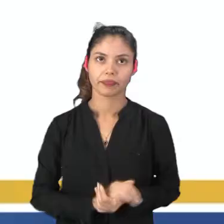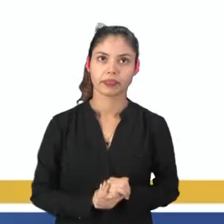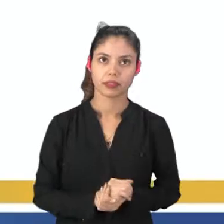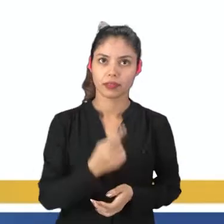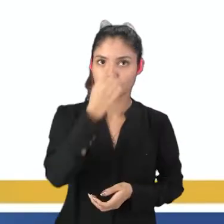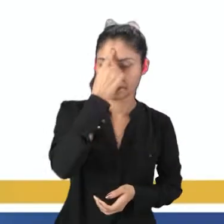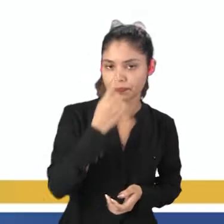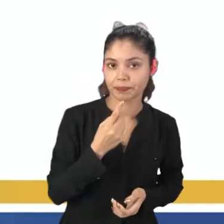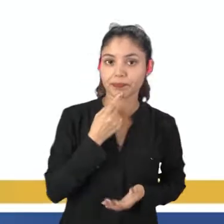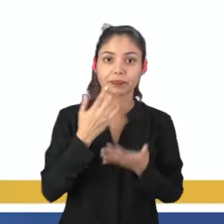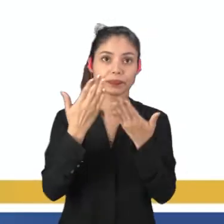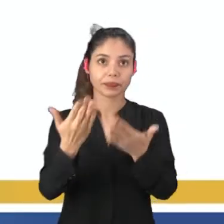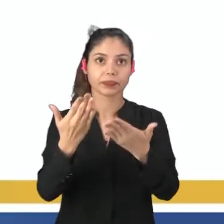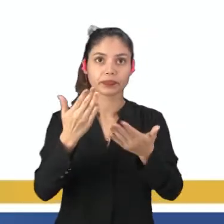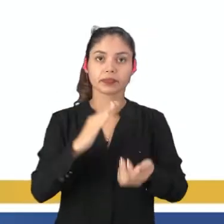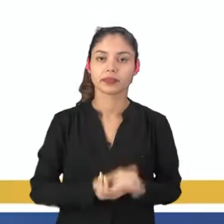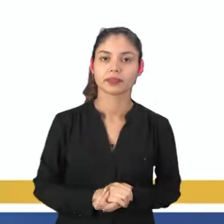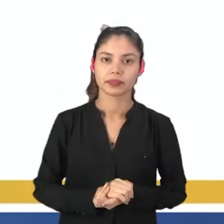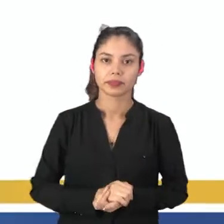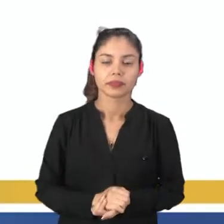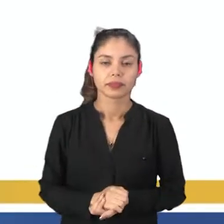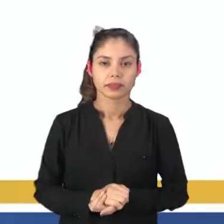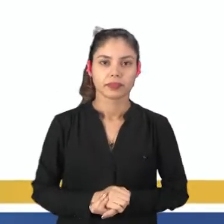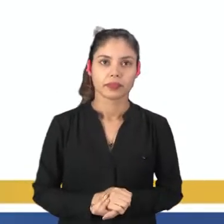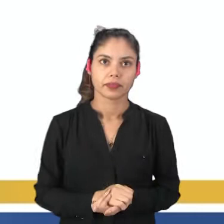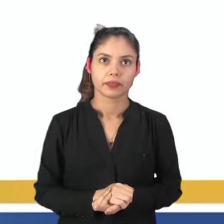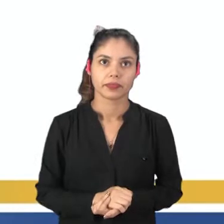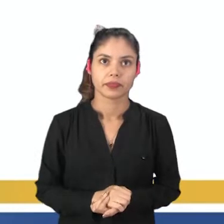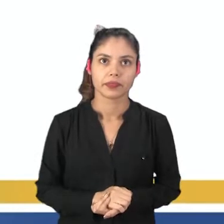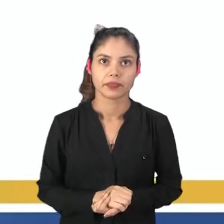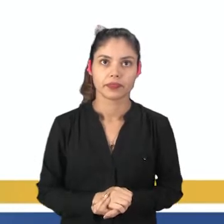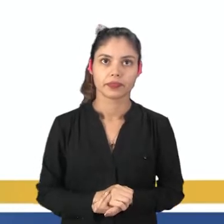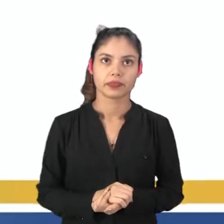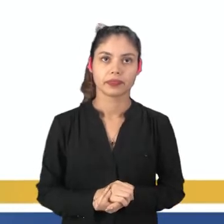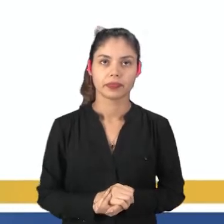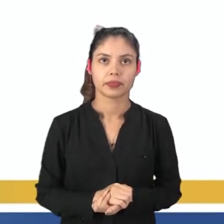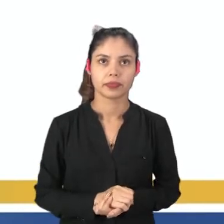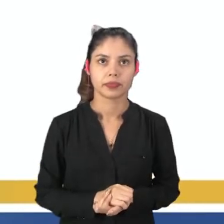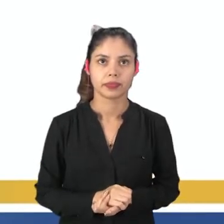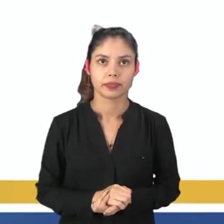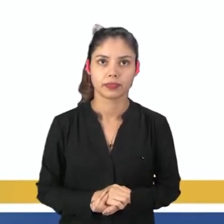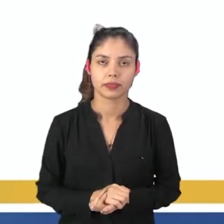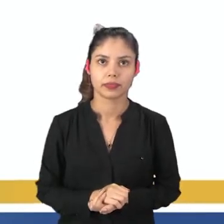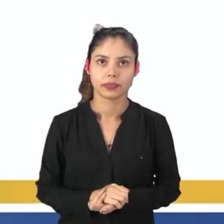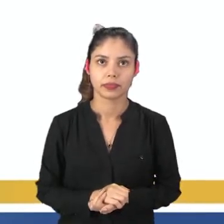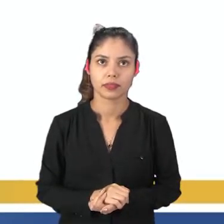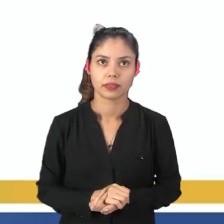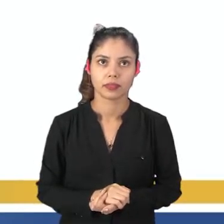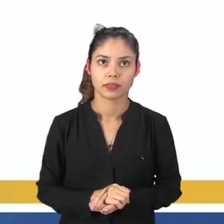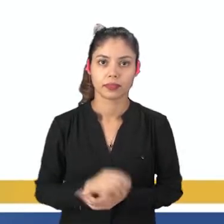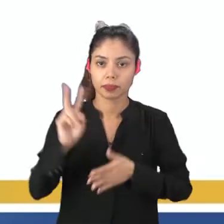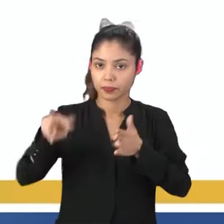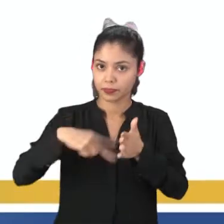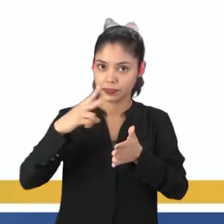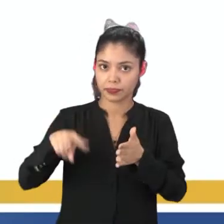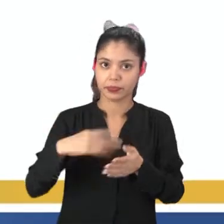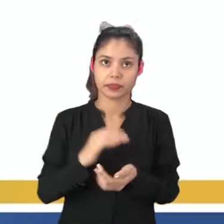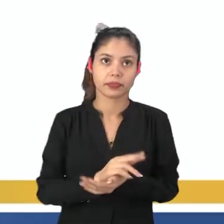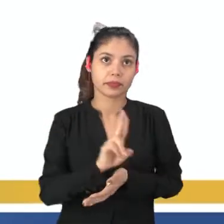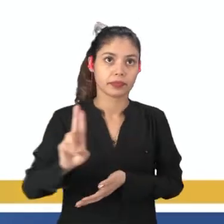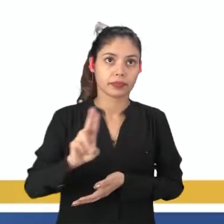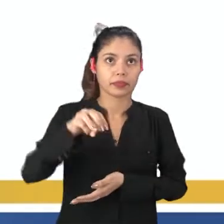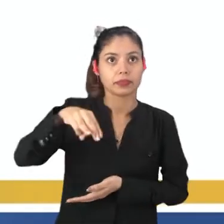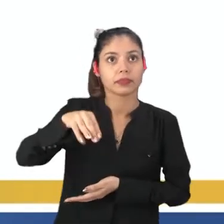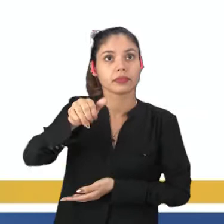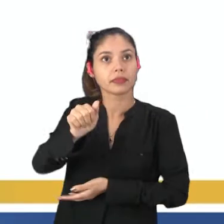essa imagem que você pode ver aí na sua tela. Essa imagem mostra a dança chamada